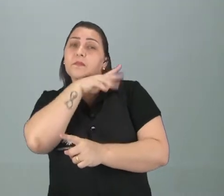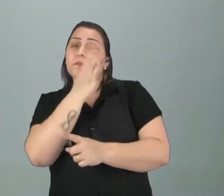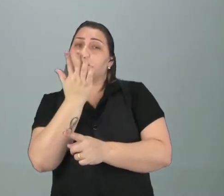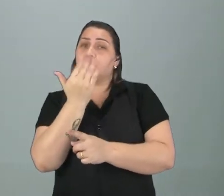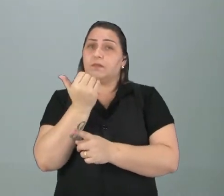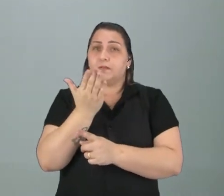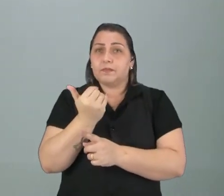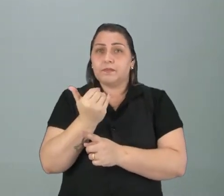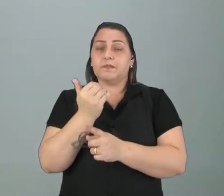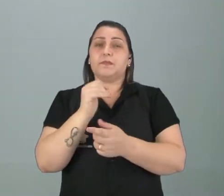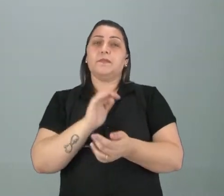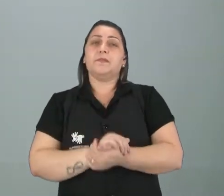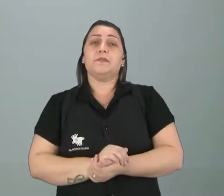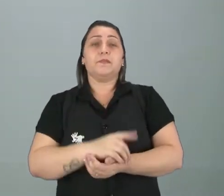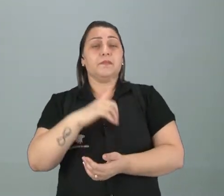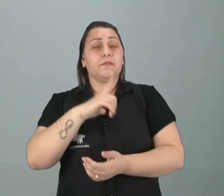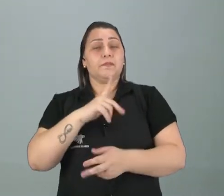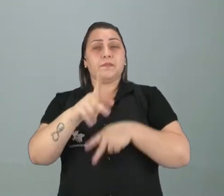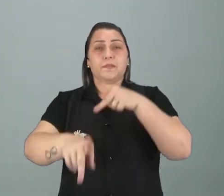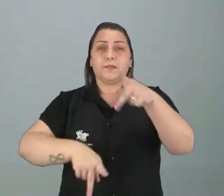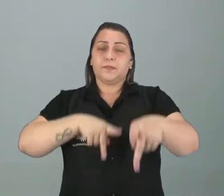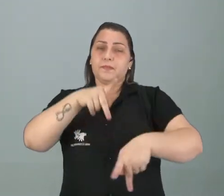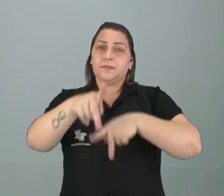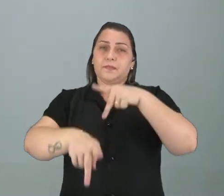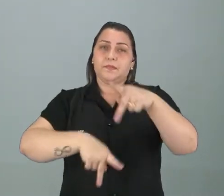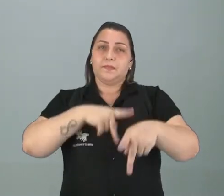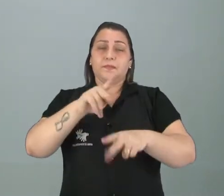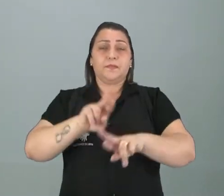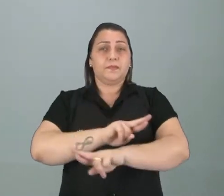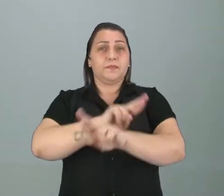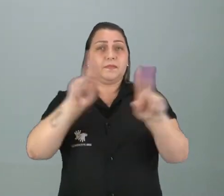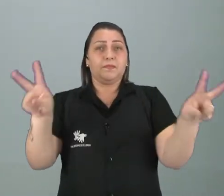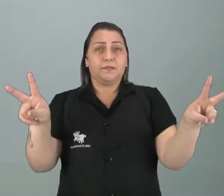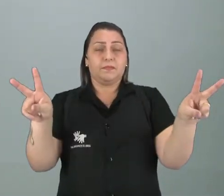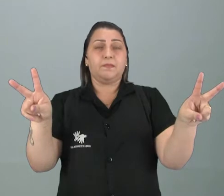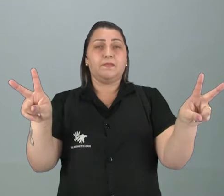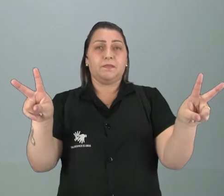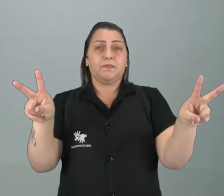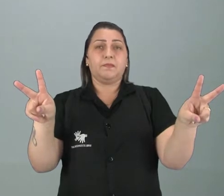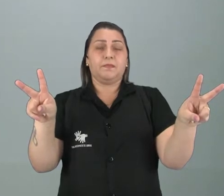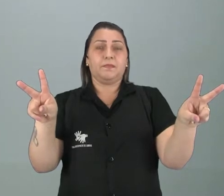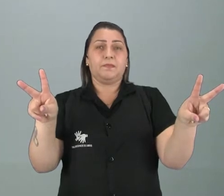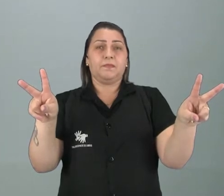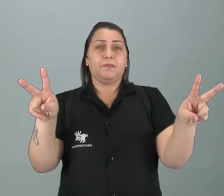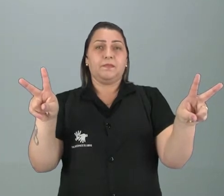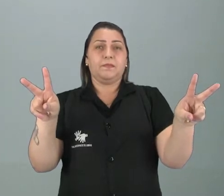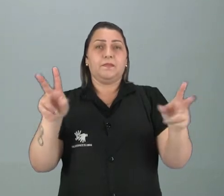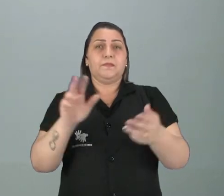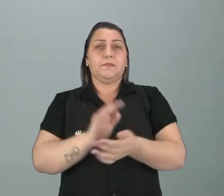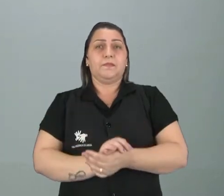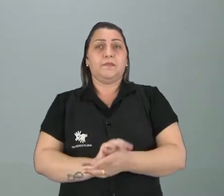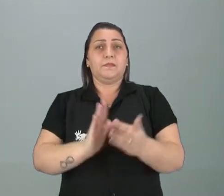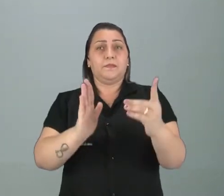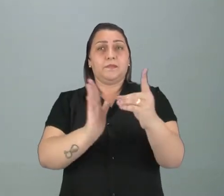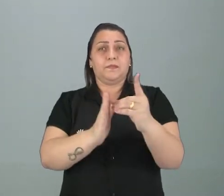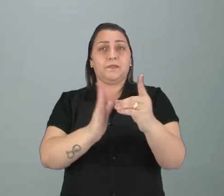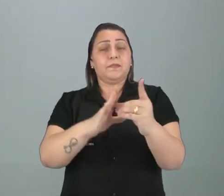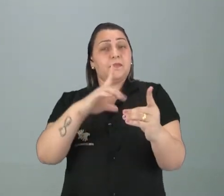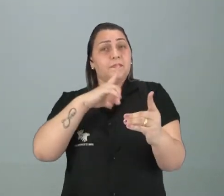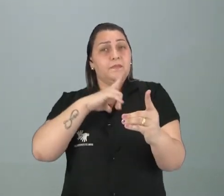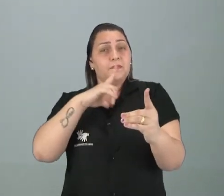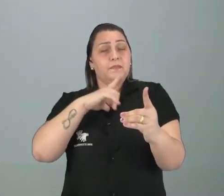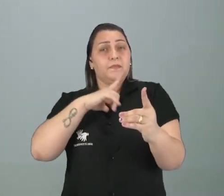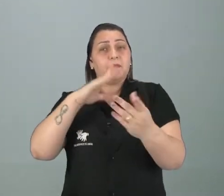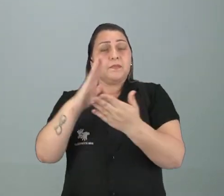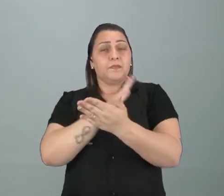povos, né, que têm diferentes... Mesmo sendo indígenas, eles possuem,